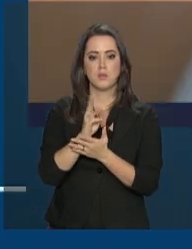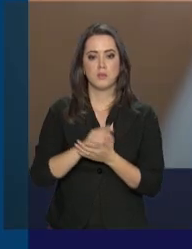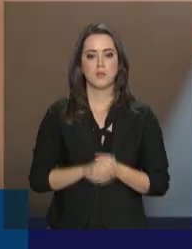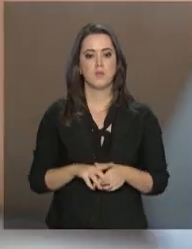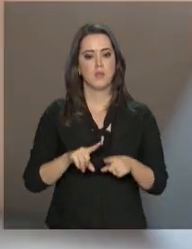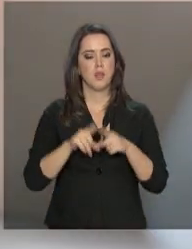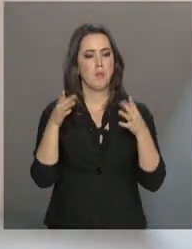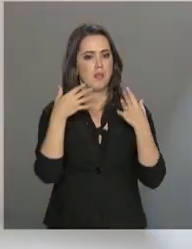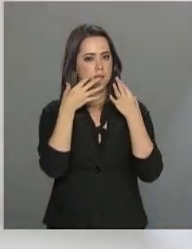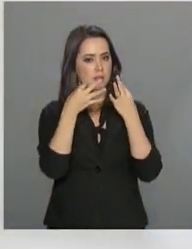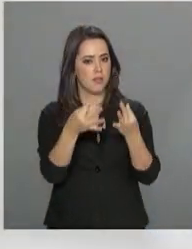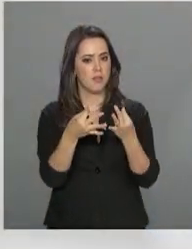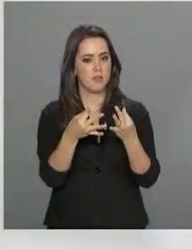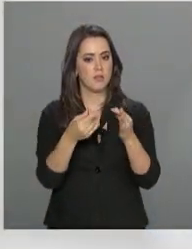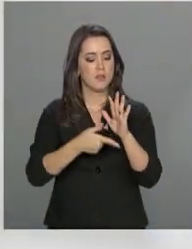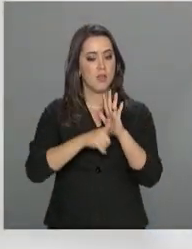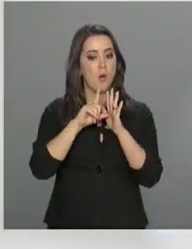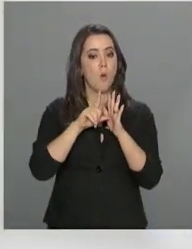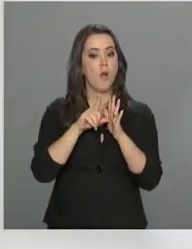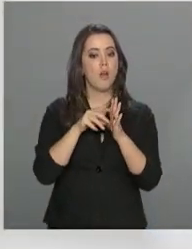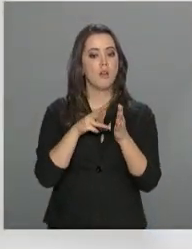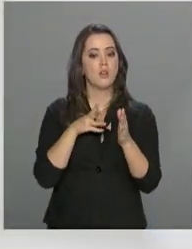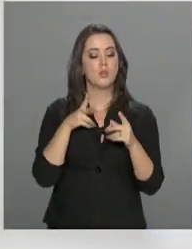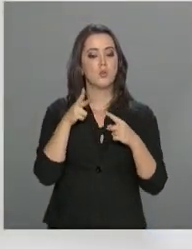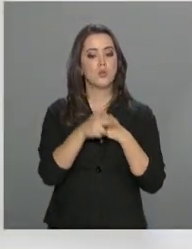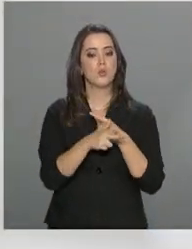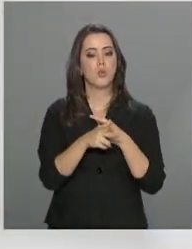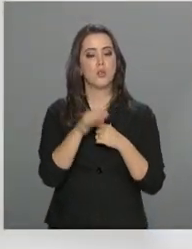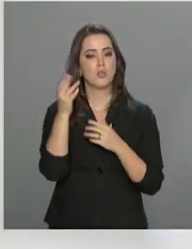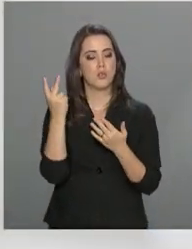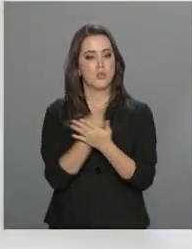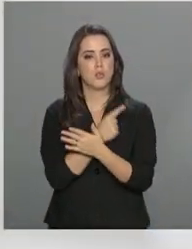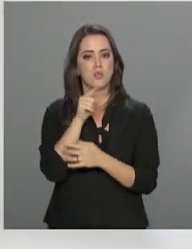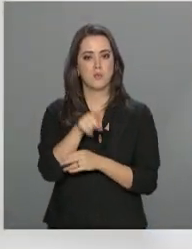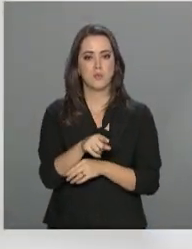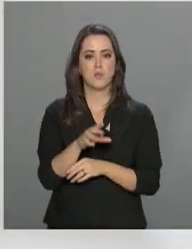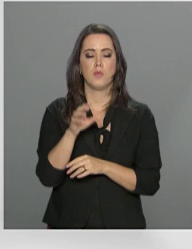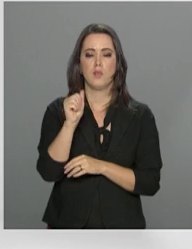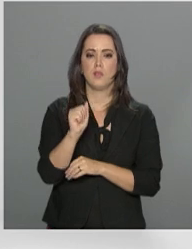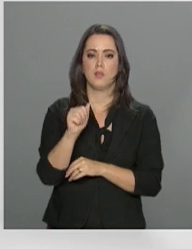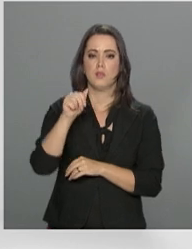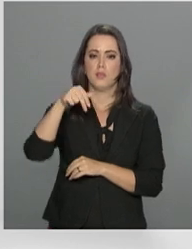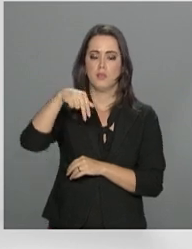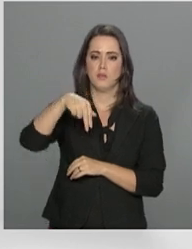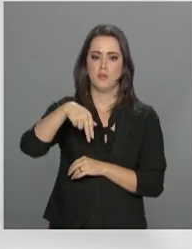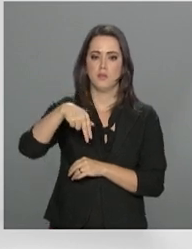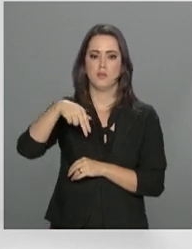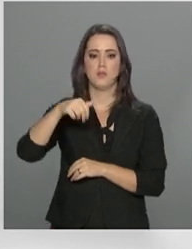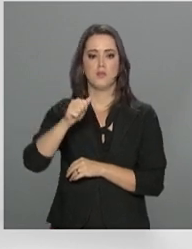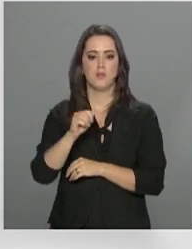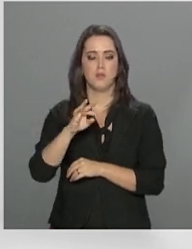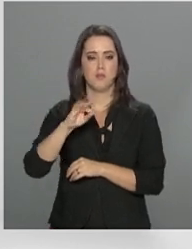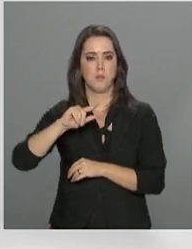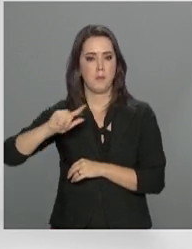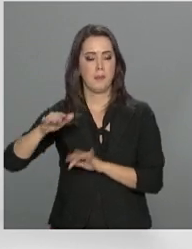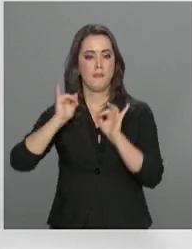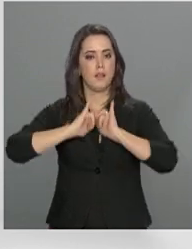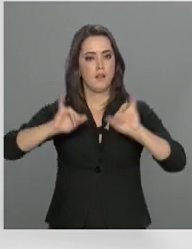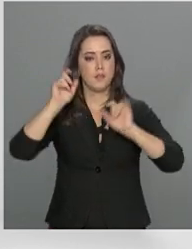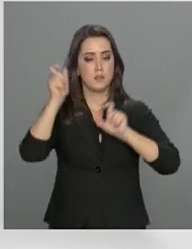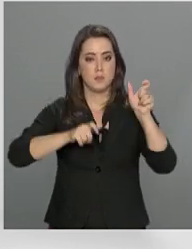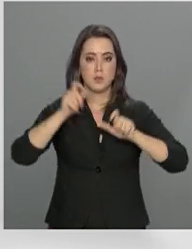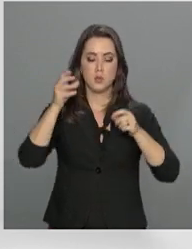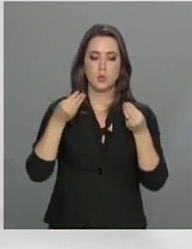atenção, antes do bloqueio ser realizado, a Agência Nacional de Telecomunicações, a Anatel, avisa os